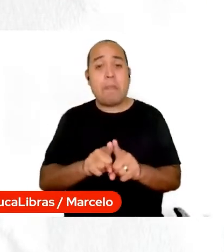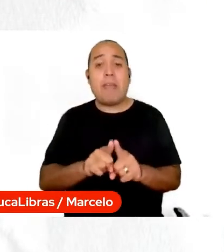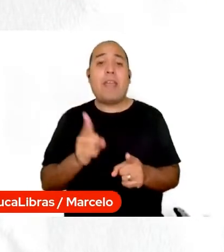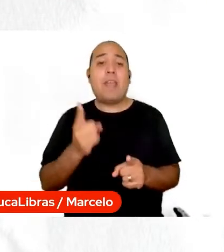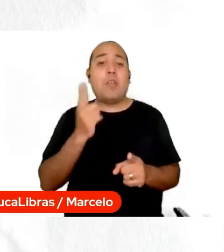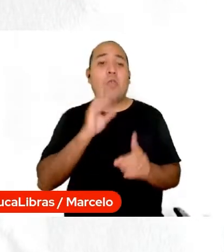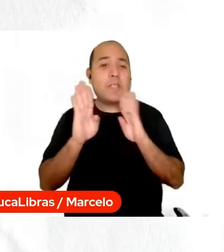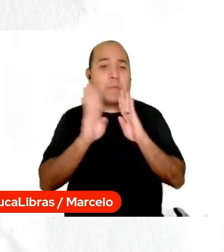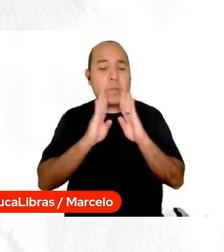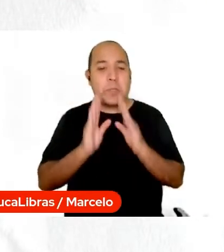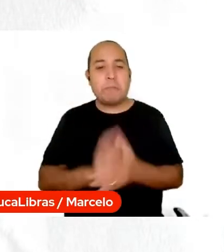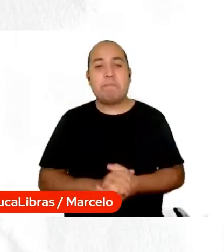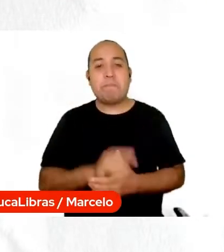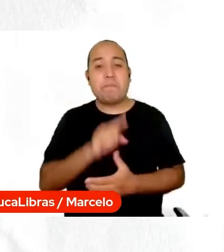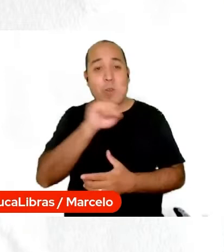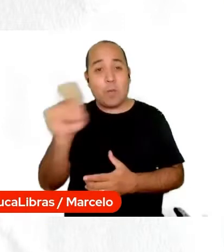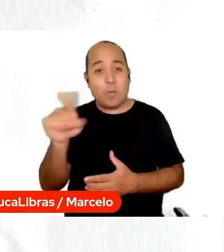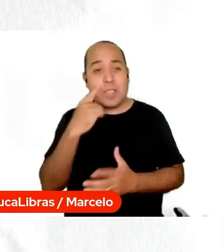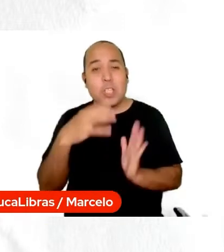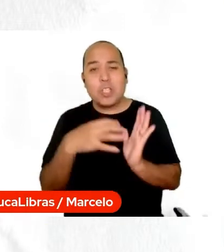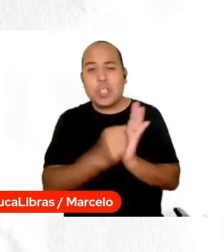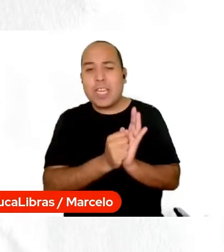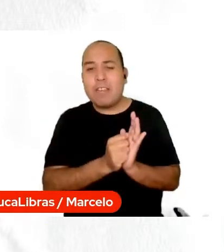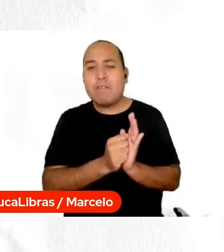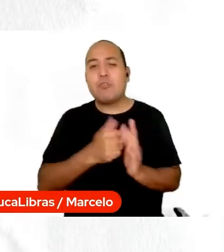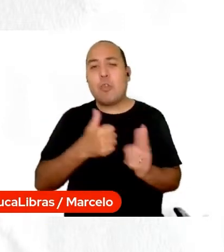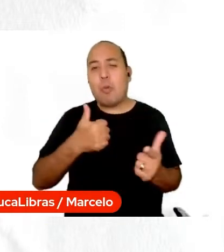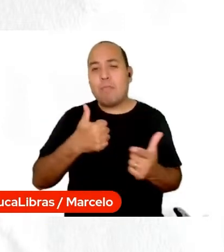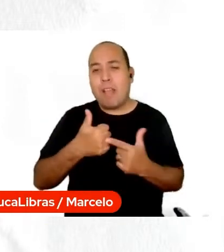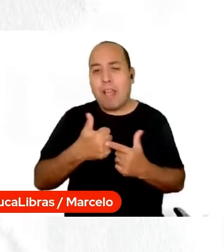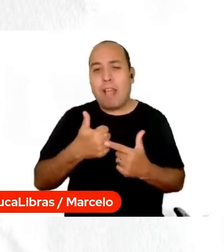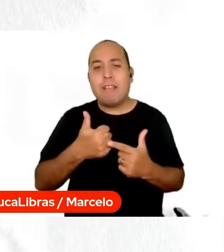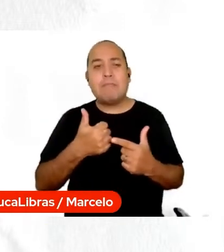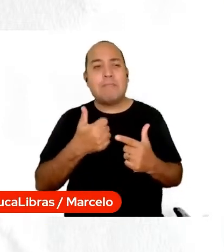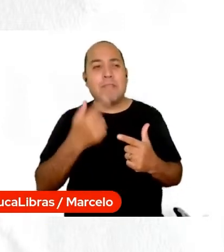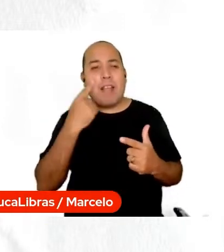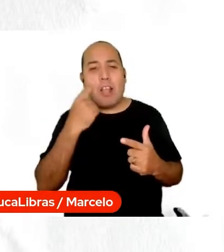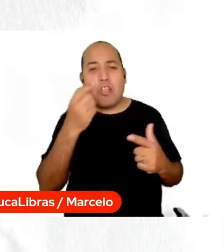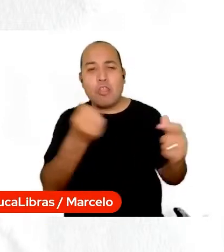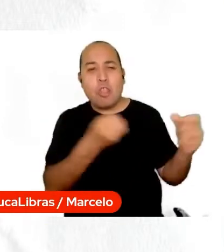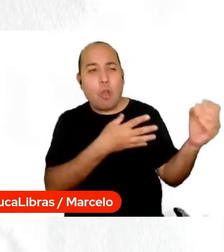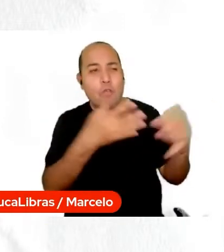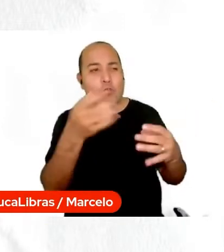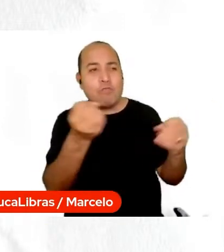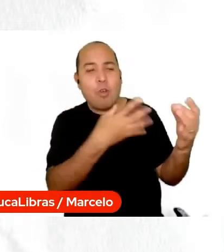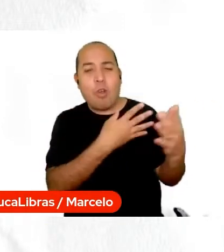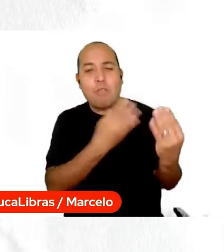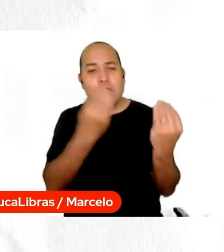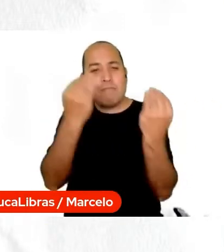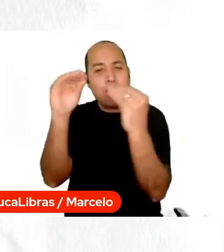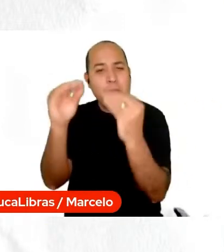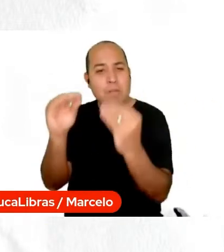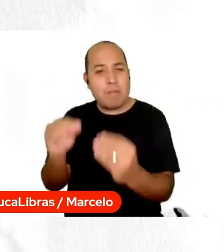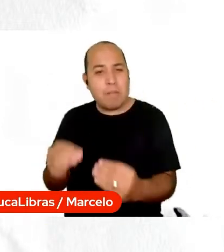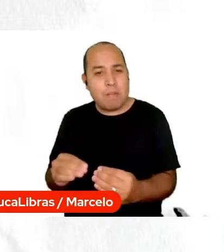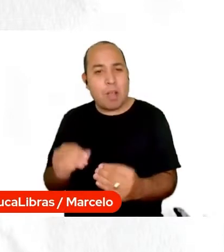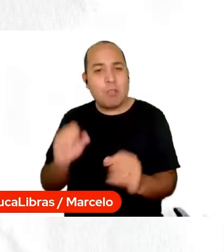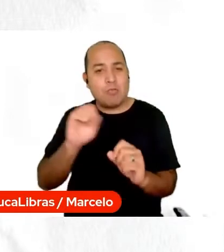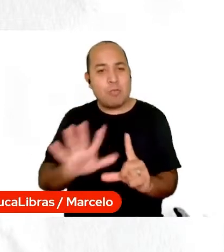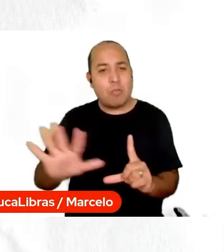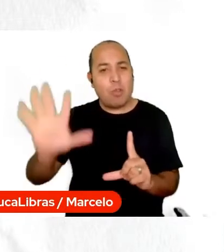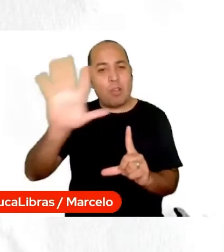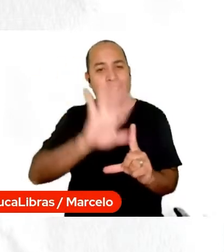inscrevam-se no nosso canal e fiquem por dentro de todas as novidades que estão acontecendo no Portal do